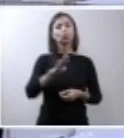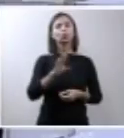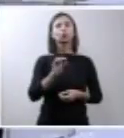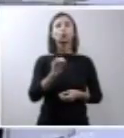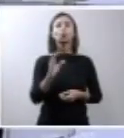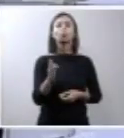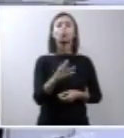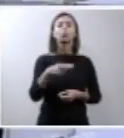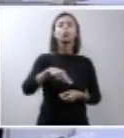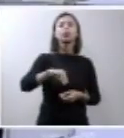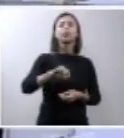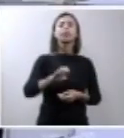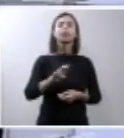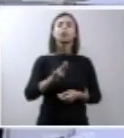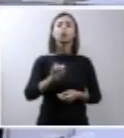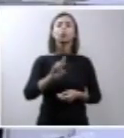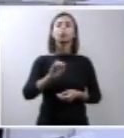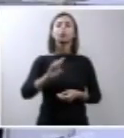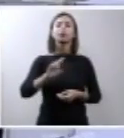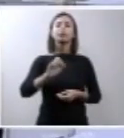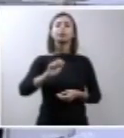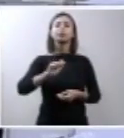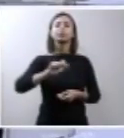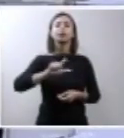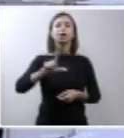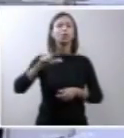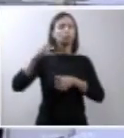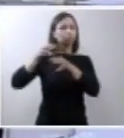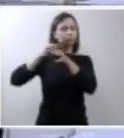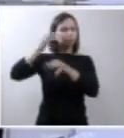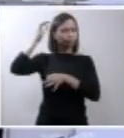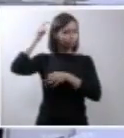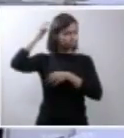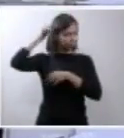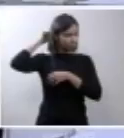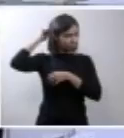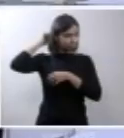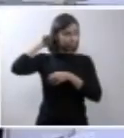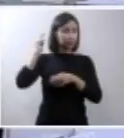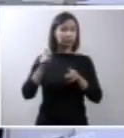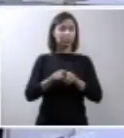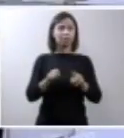sobre a anencefalia, que é exatamente uma dessas situações.